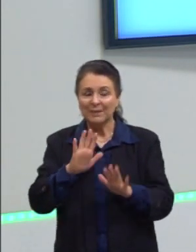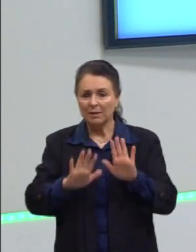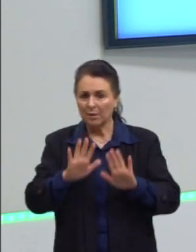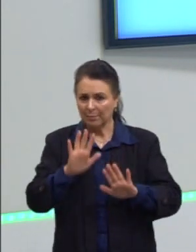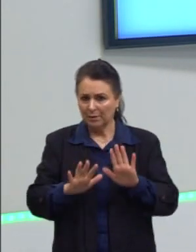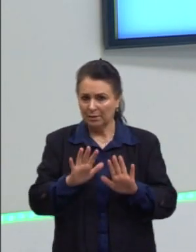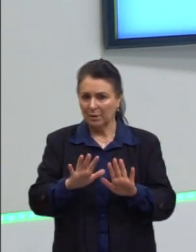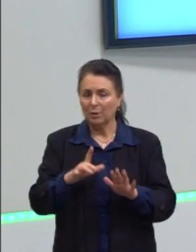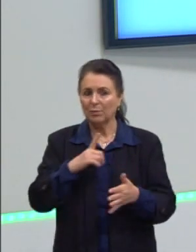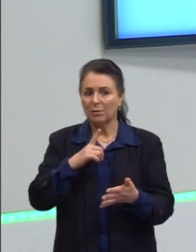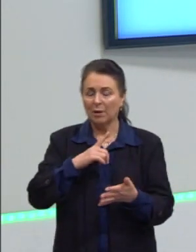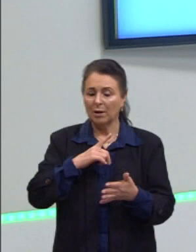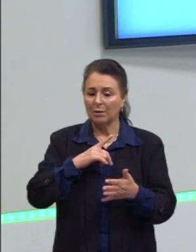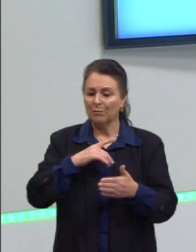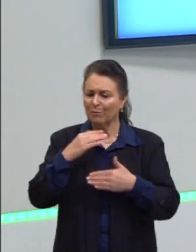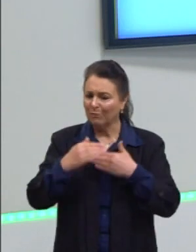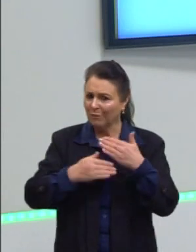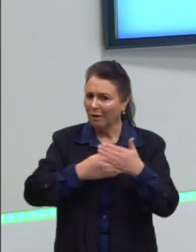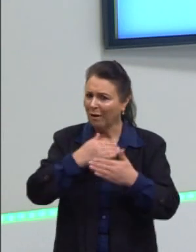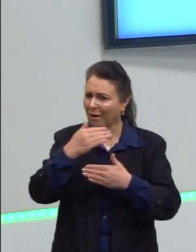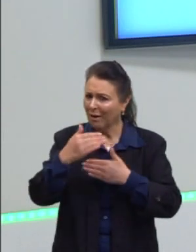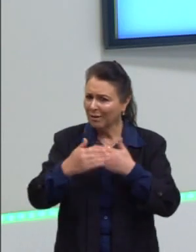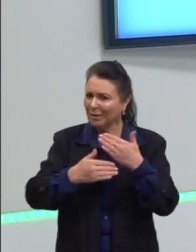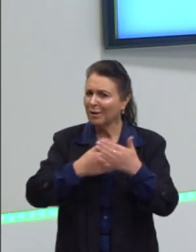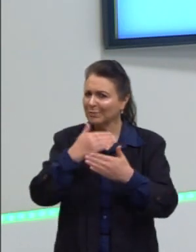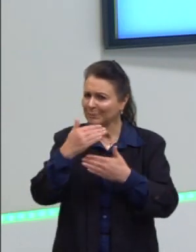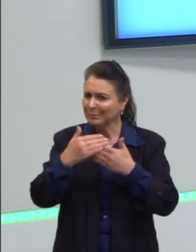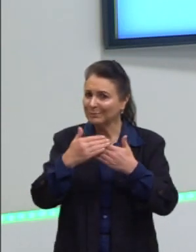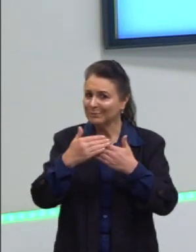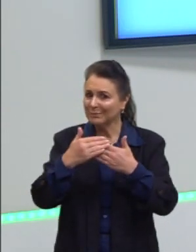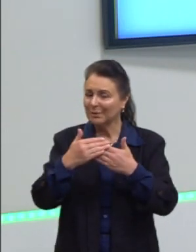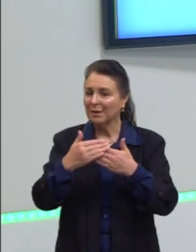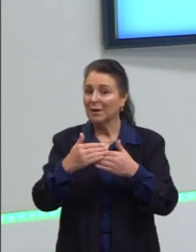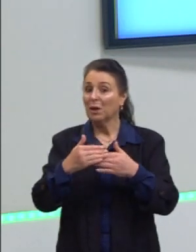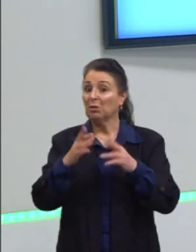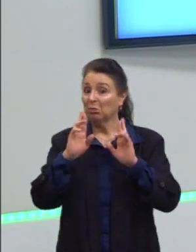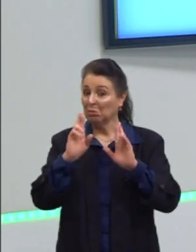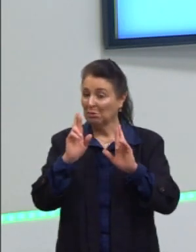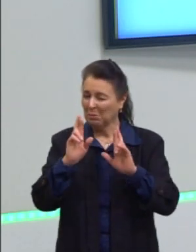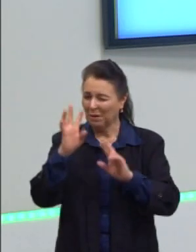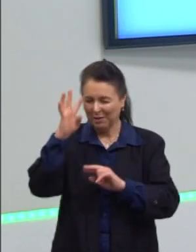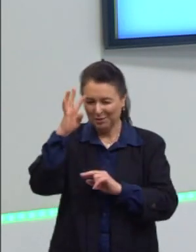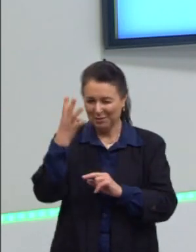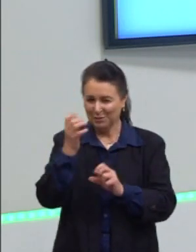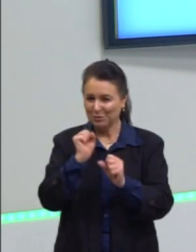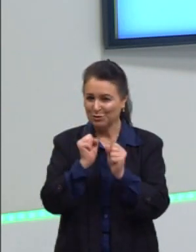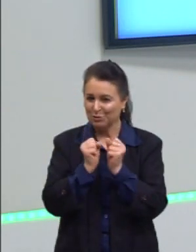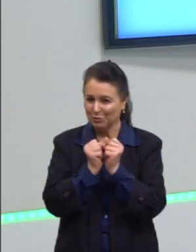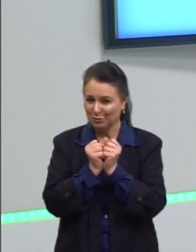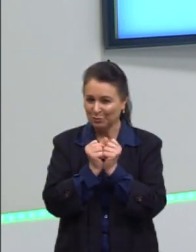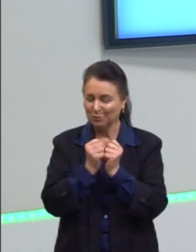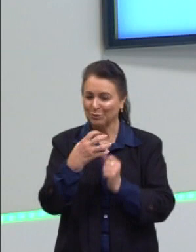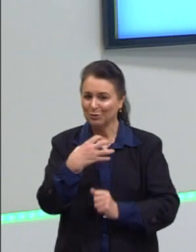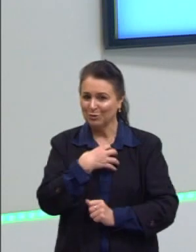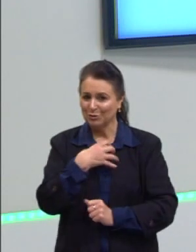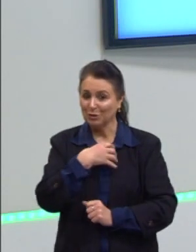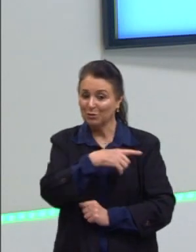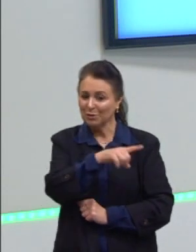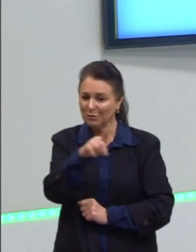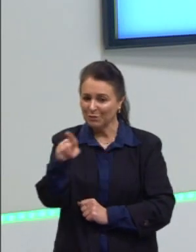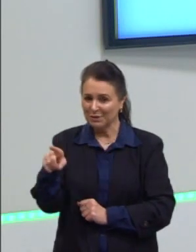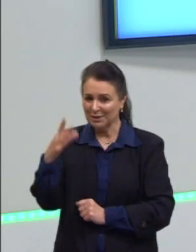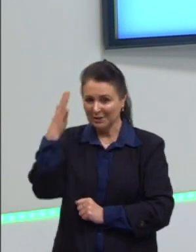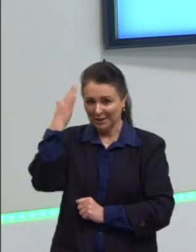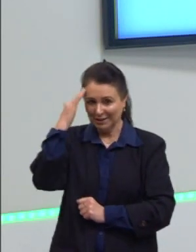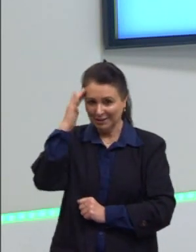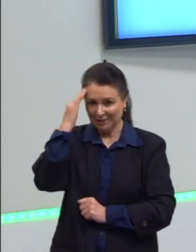envolve vários processos, mas espero, então, ter resolvido essa questão com vocês de uma forma que tenha ajudado e que